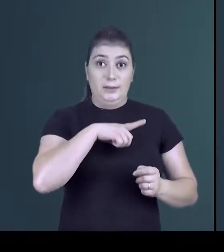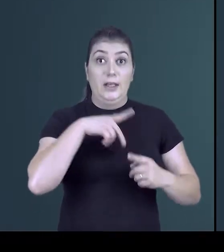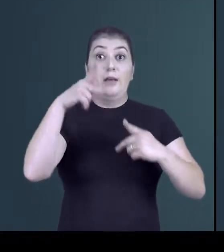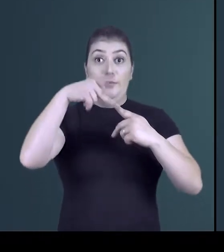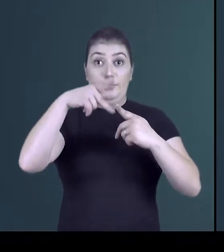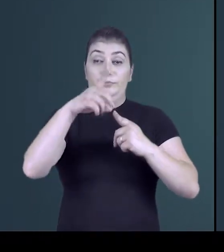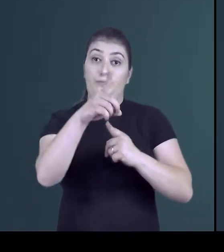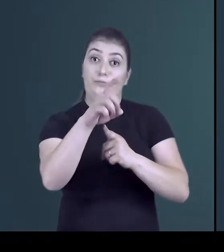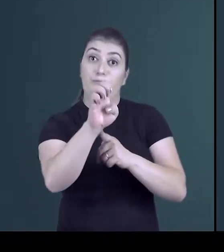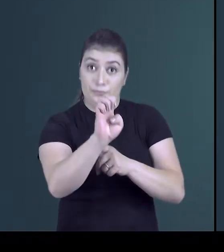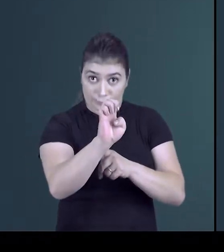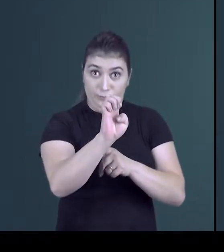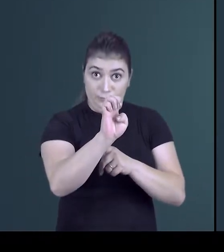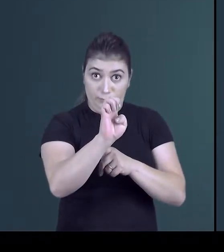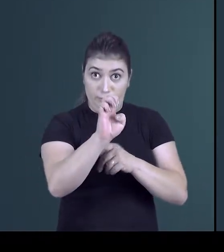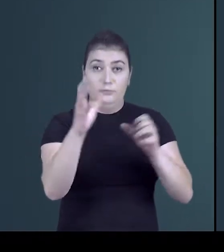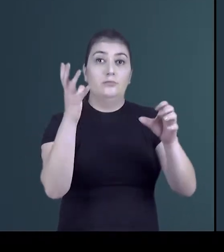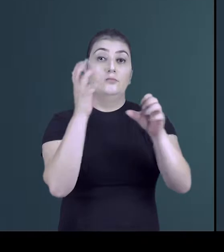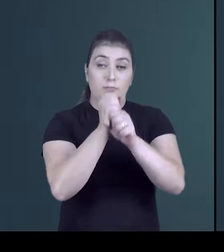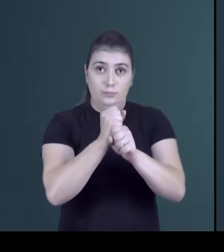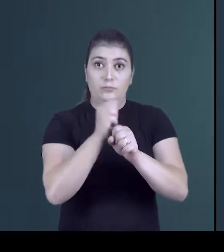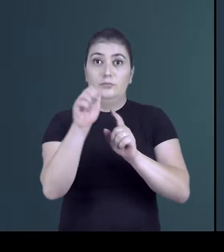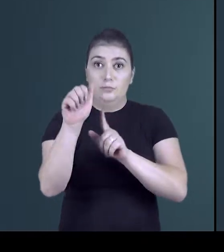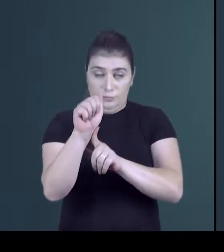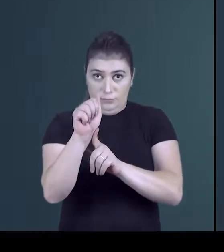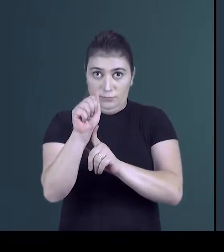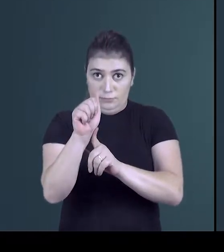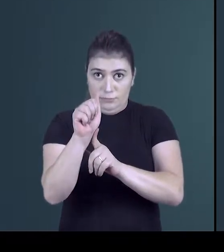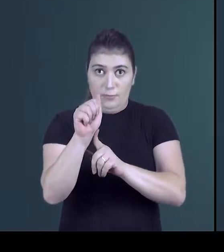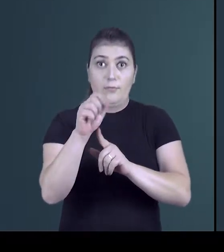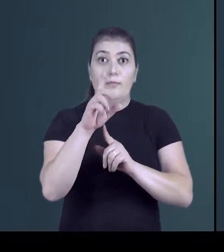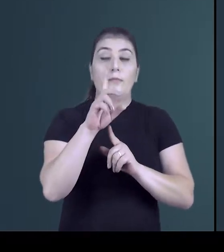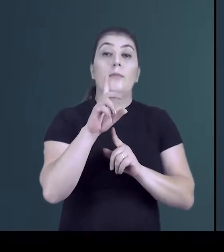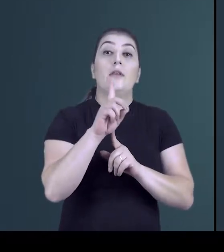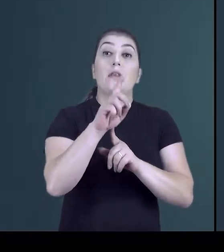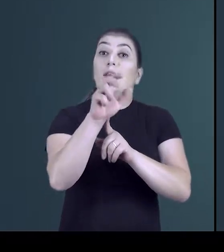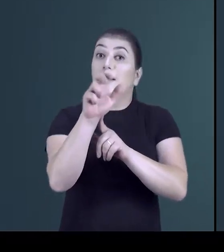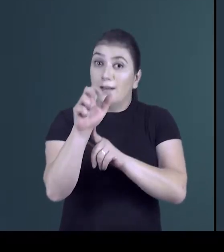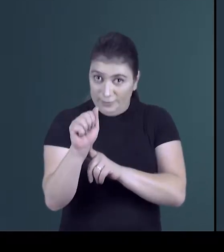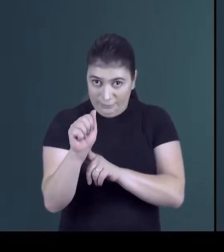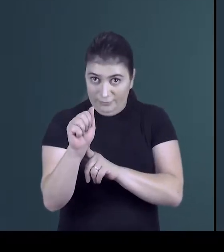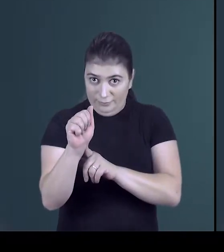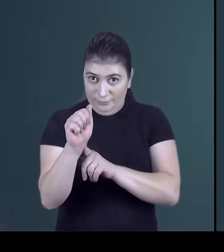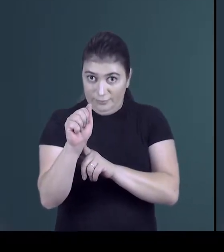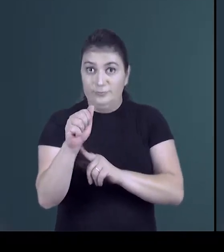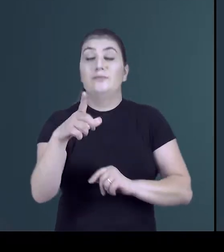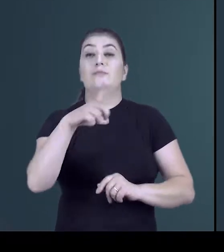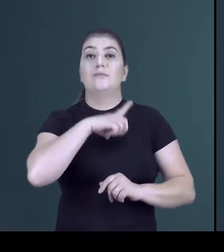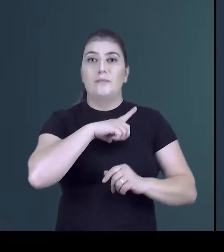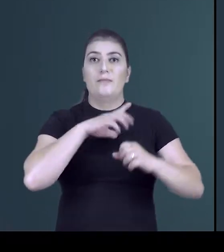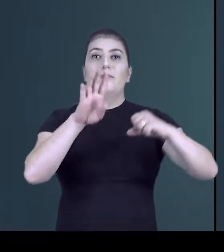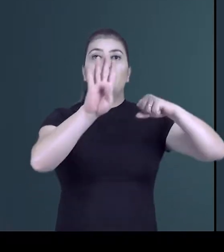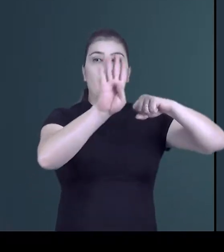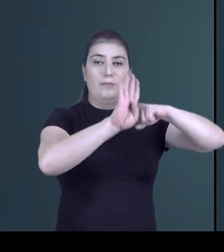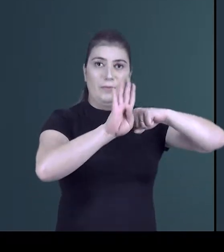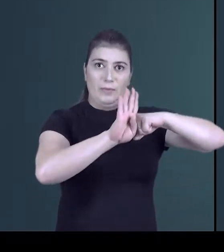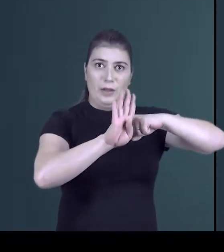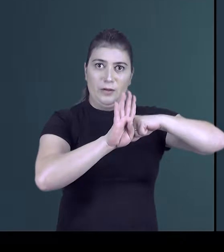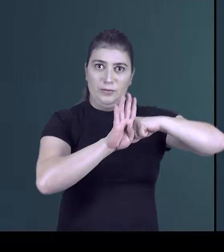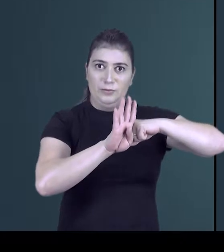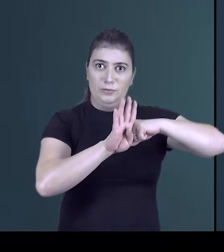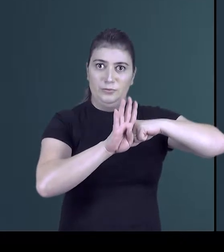preposição de, somada ao artigo a. Preposição combinada da, então temos o substantivo